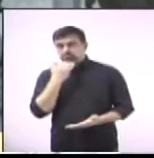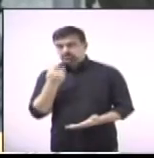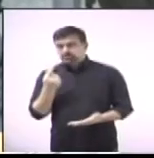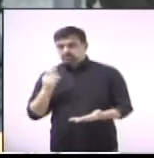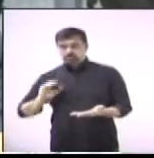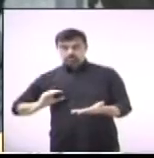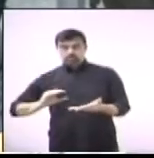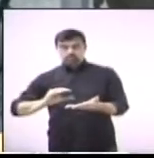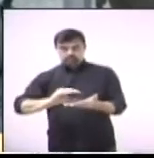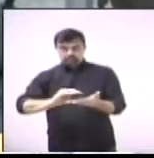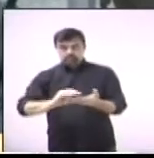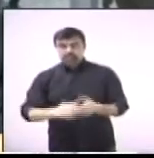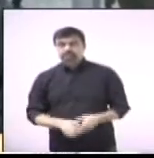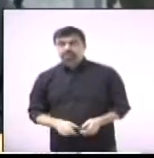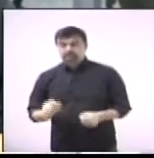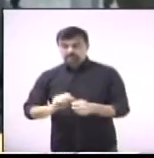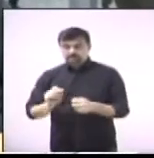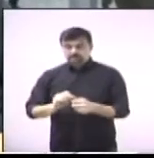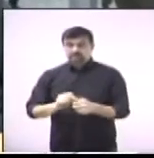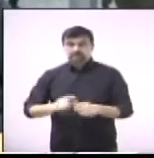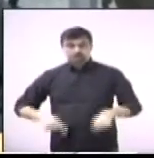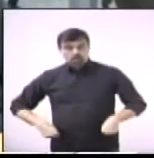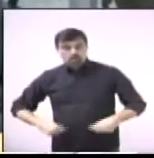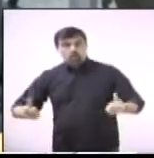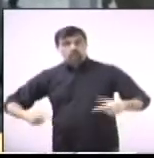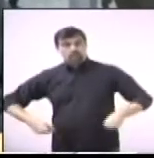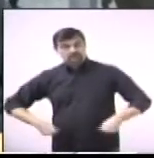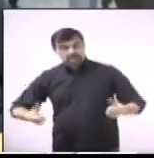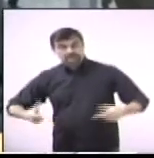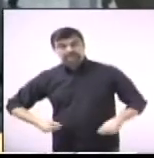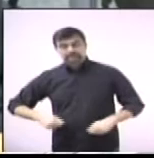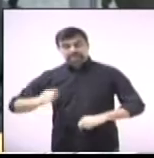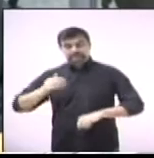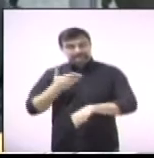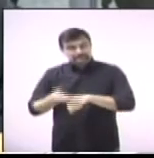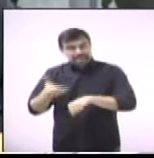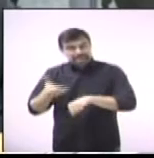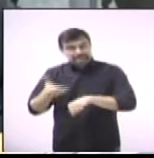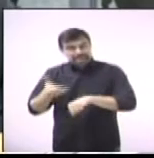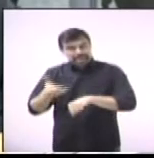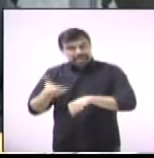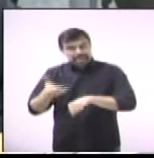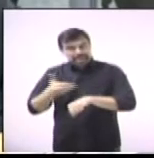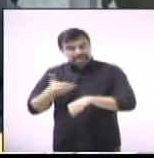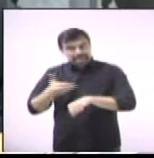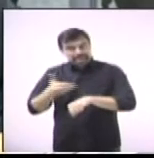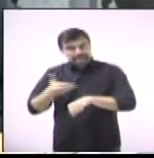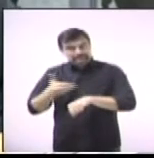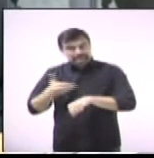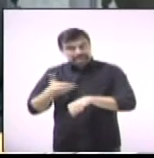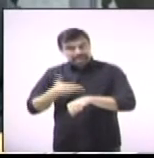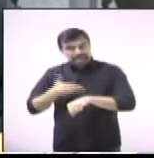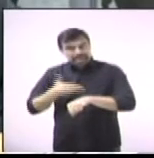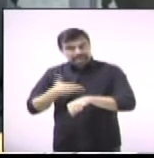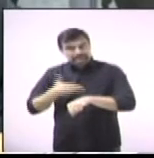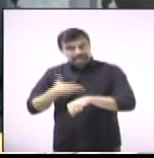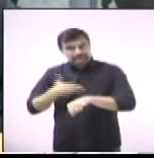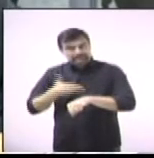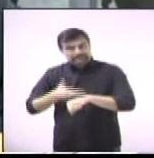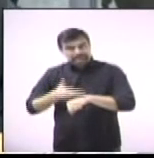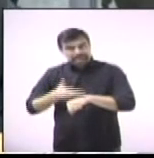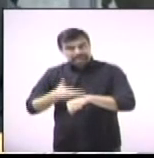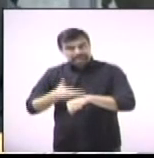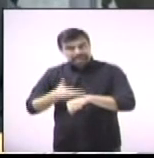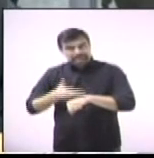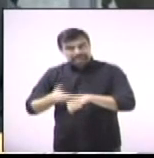custeando seus gastos, imagino a necessidade que existe da